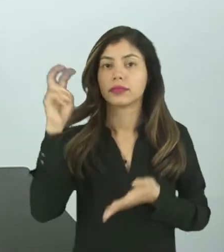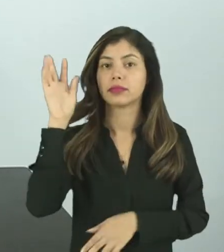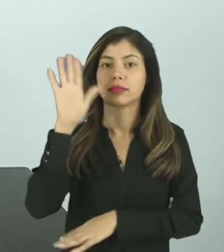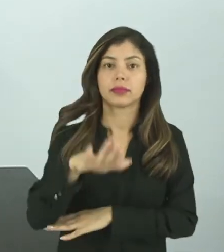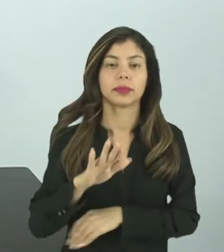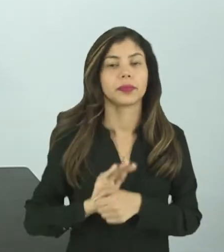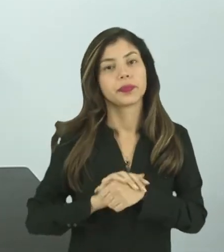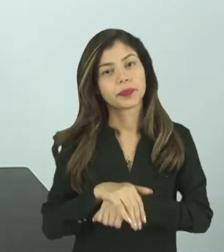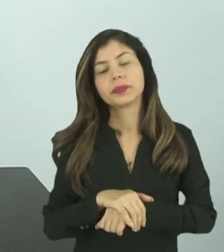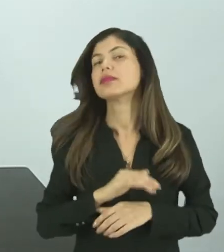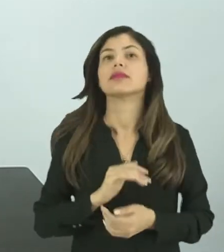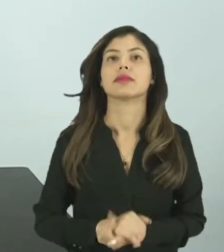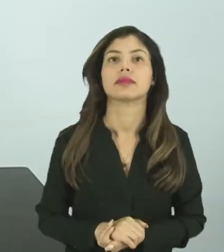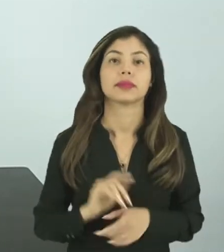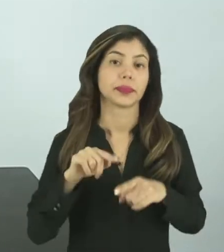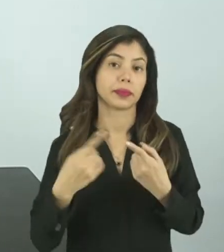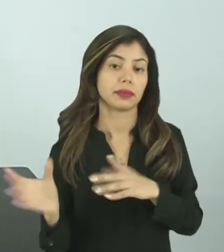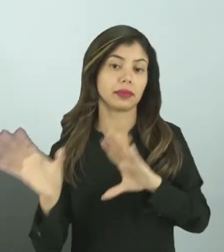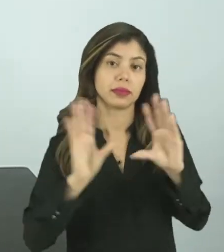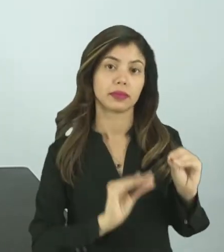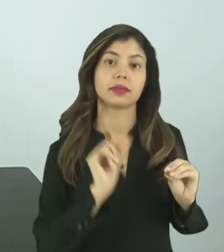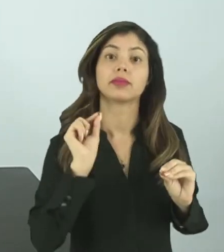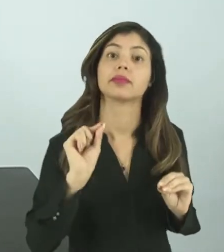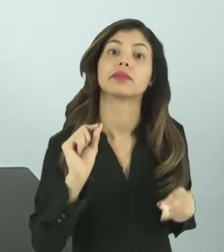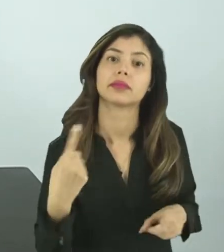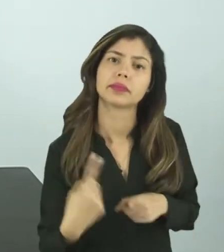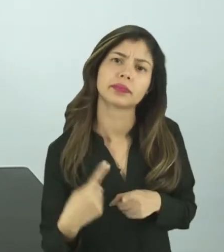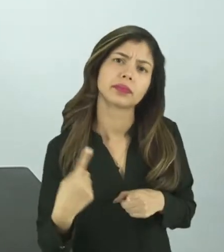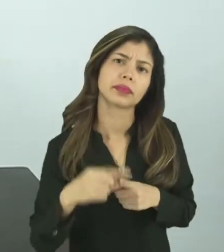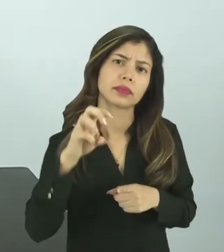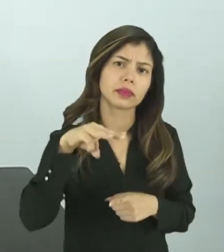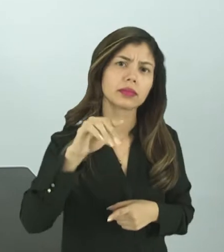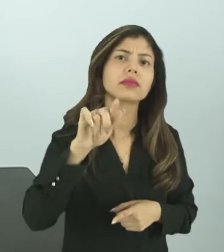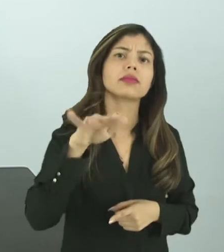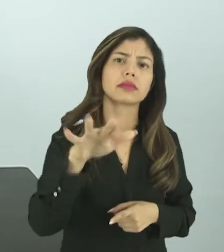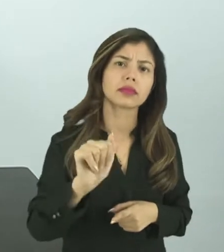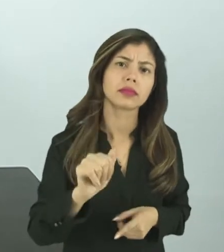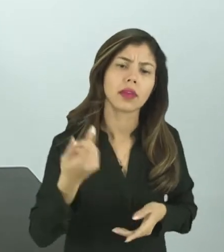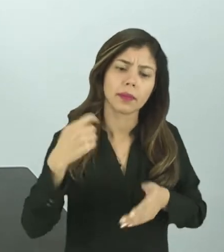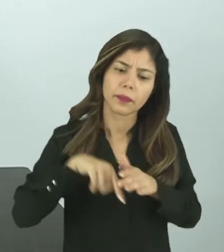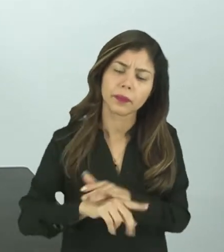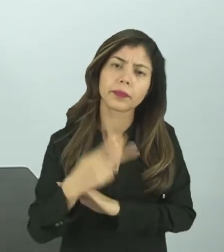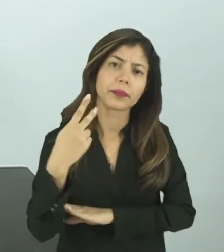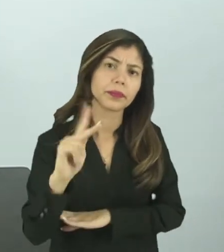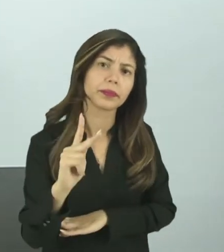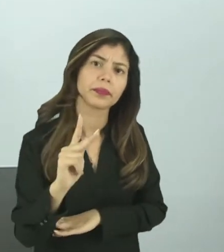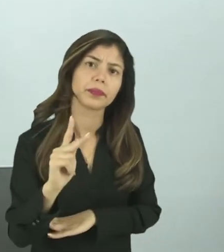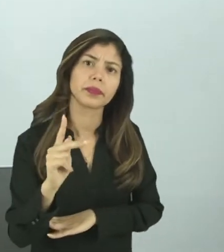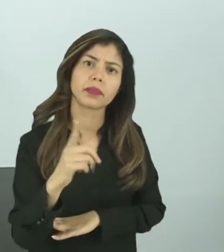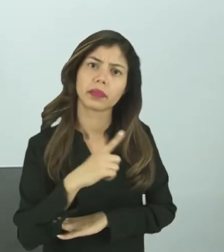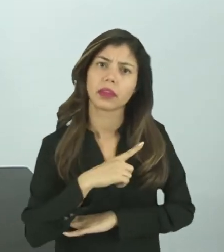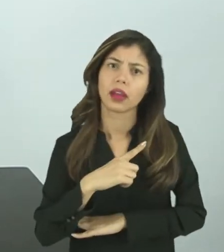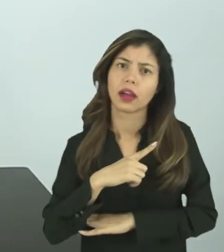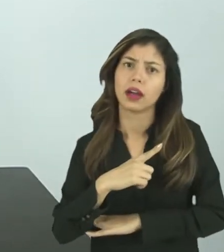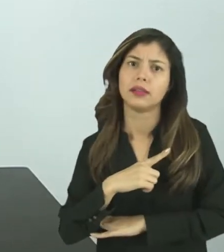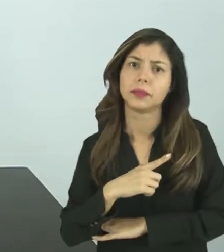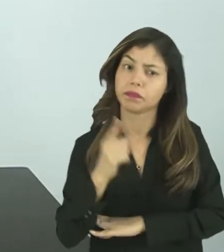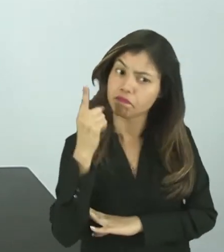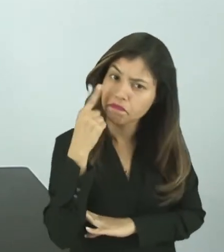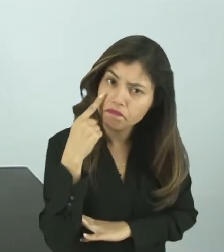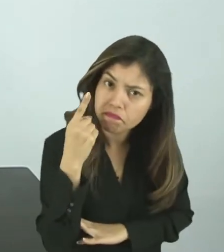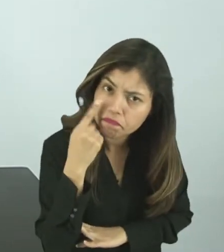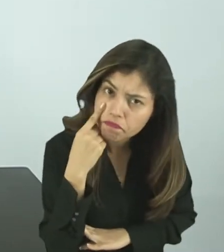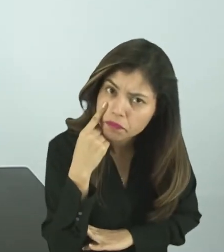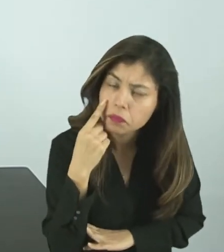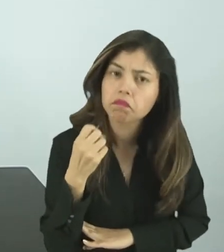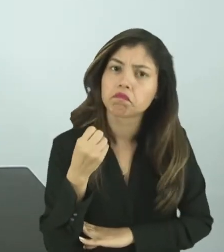tarde e noite. Mas, além disso, por que ela é mágica? Porque dentro dela tem algo bem interessante que